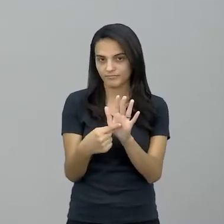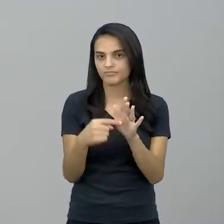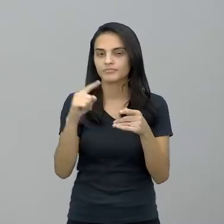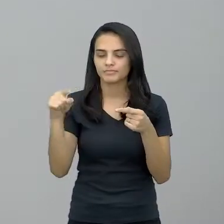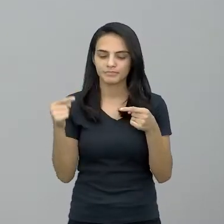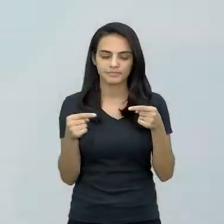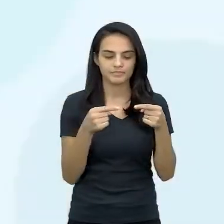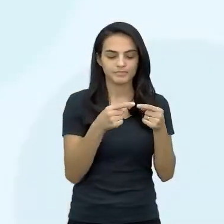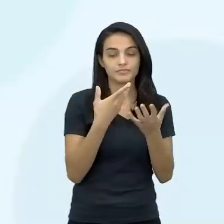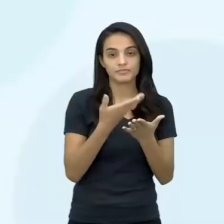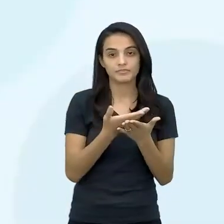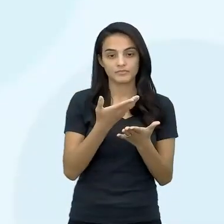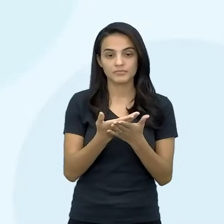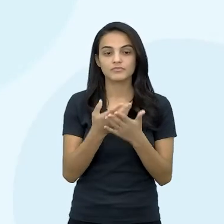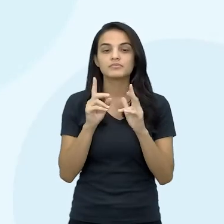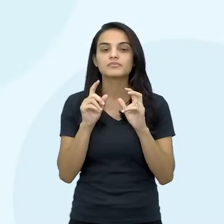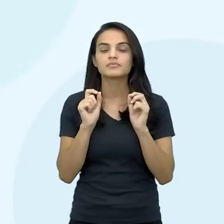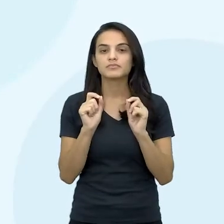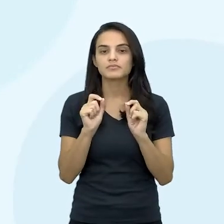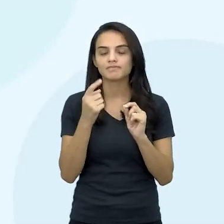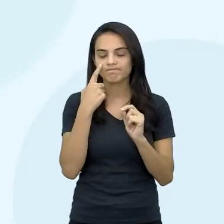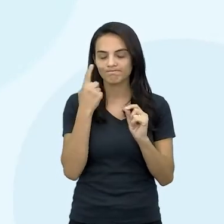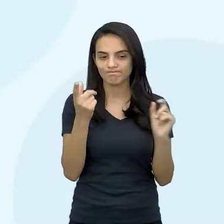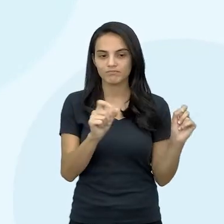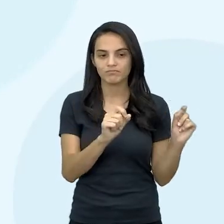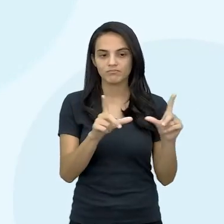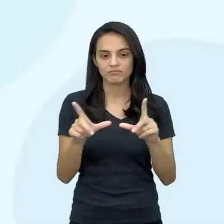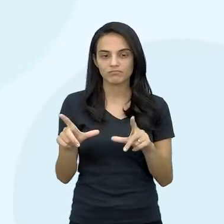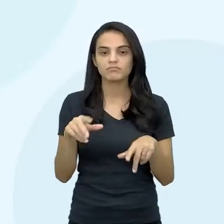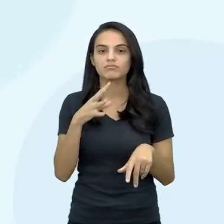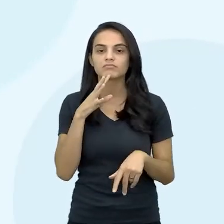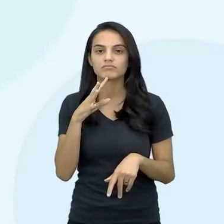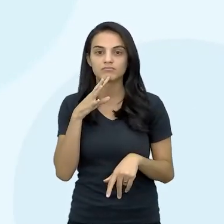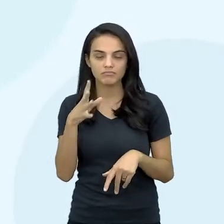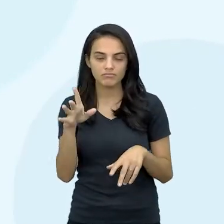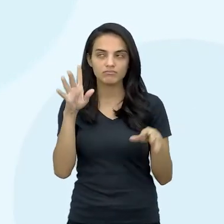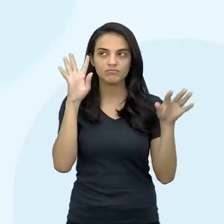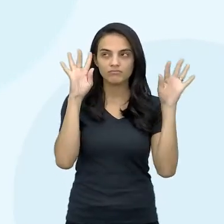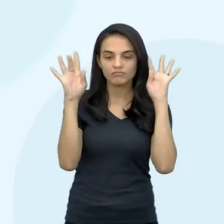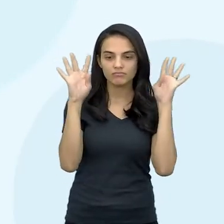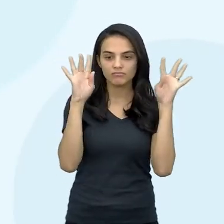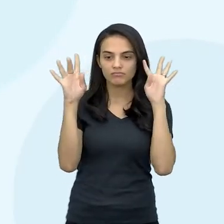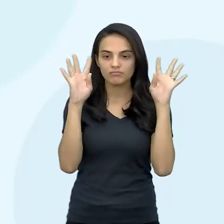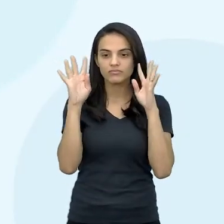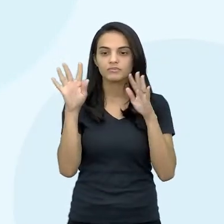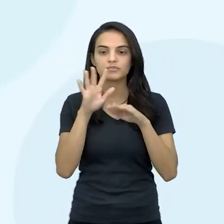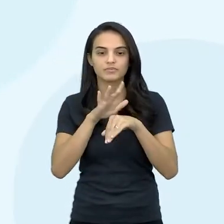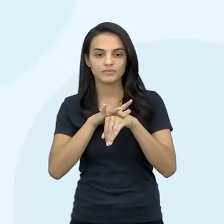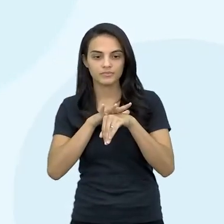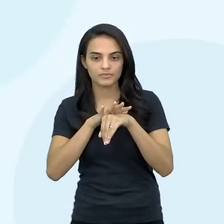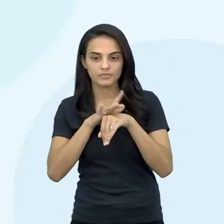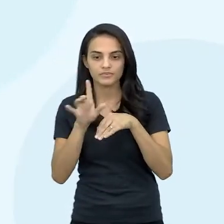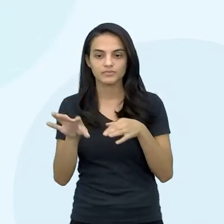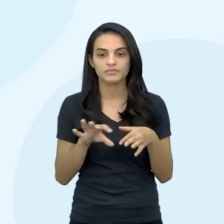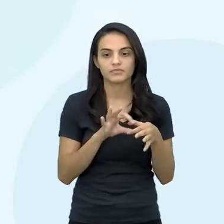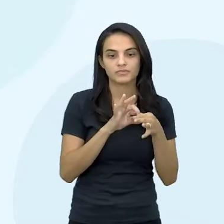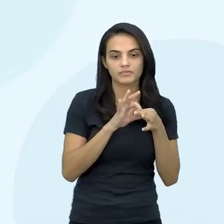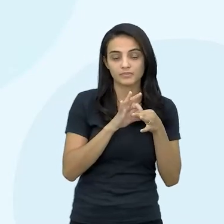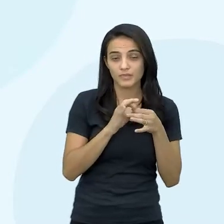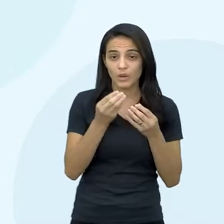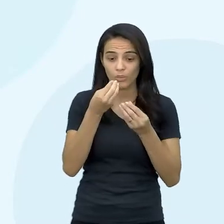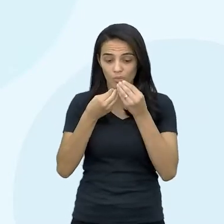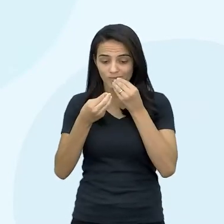objetivo da nossa aula de hoje tá aparecendo aí na tela, que é conhecer e refletir sobre doenças associadas à má